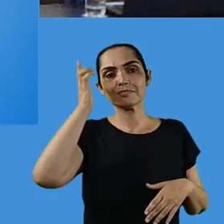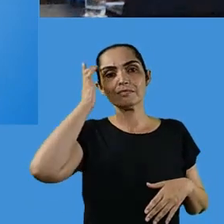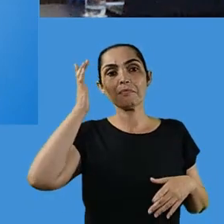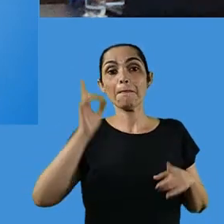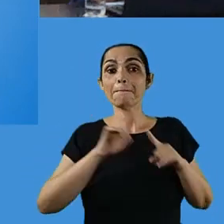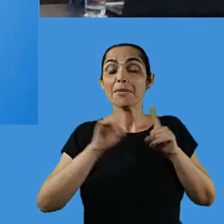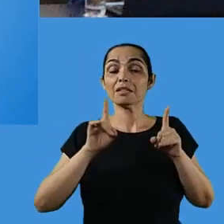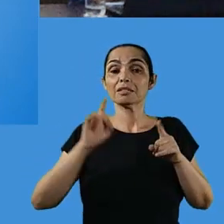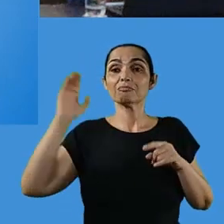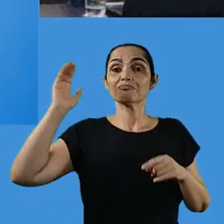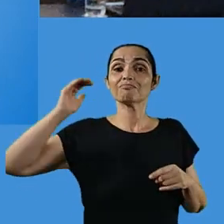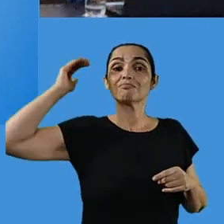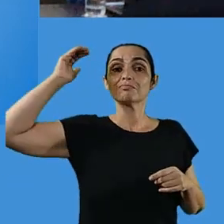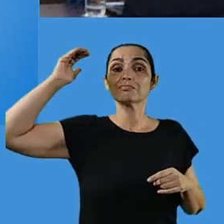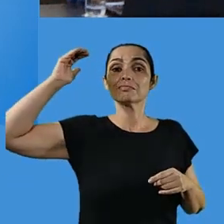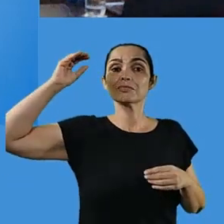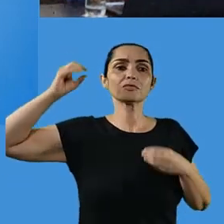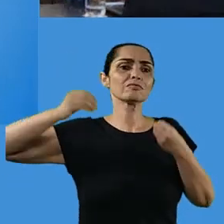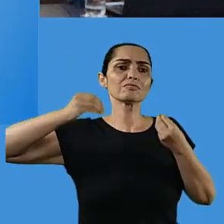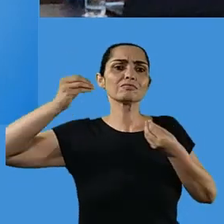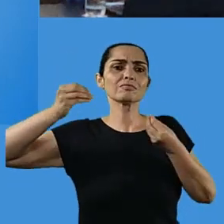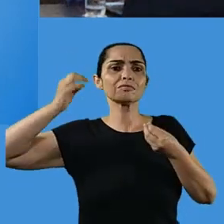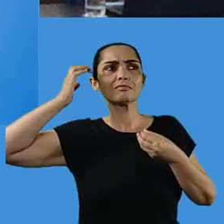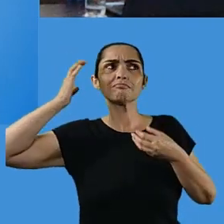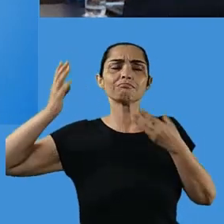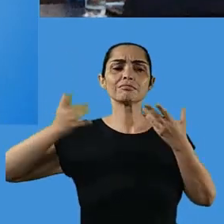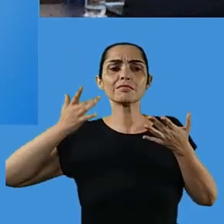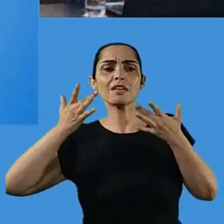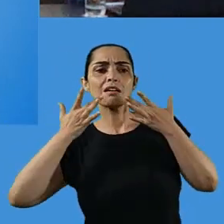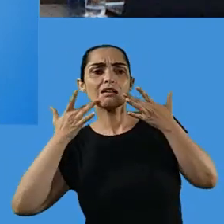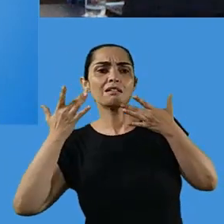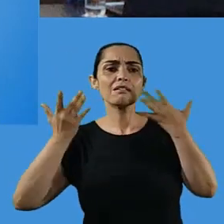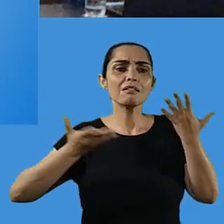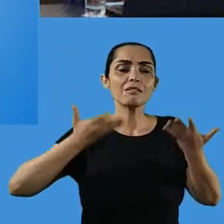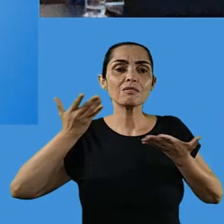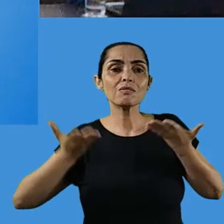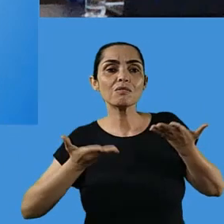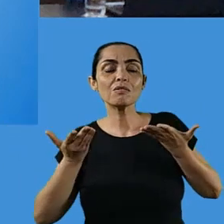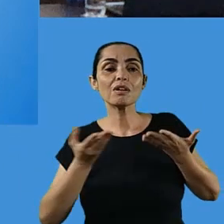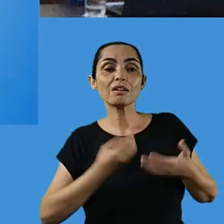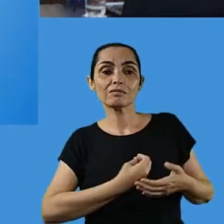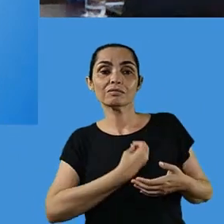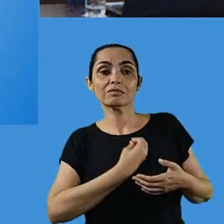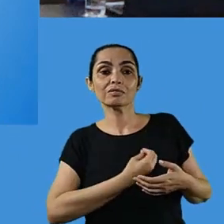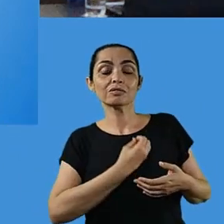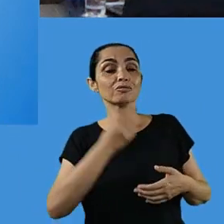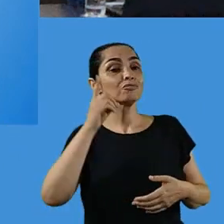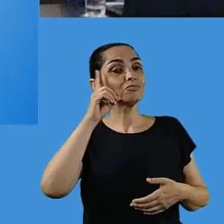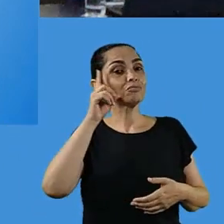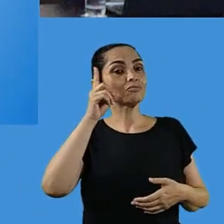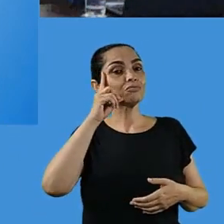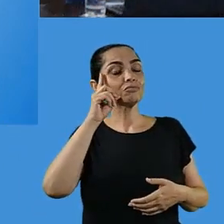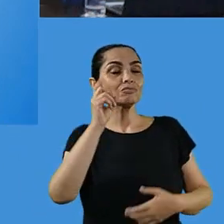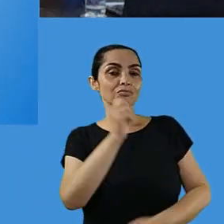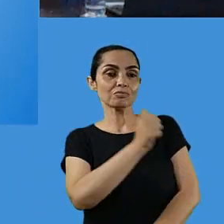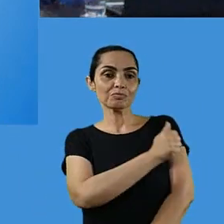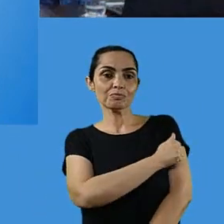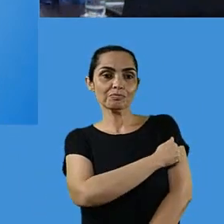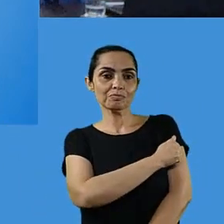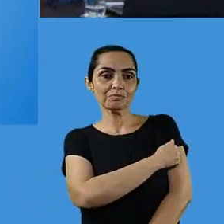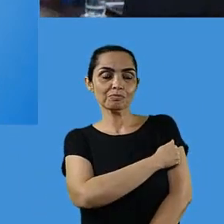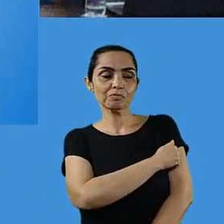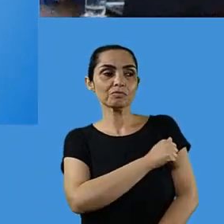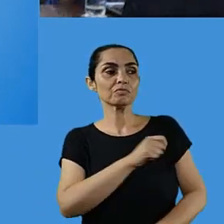sabemos que não é fácil, mas, eles são adultos, fica mais fácil, não sei, problematizando a realidade desses adultos.